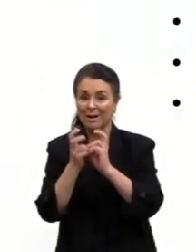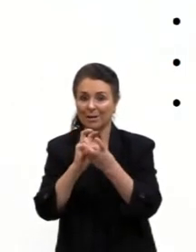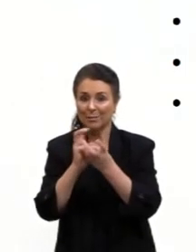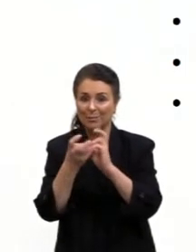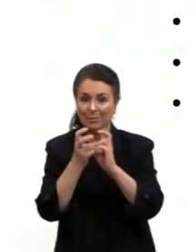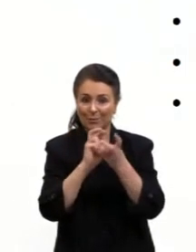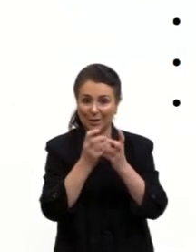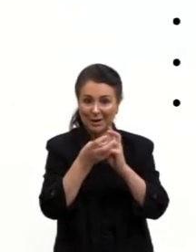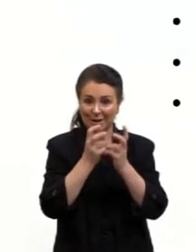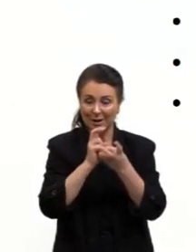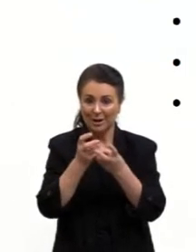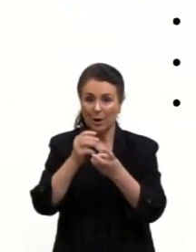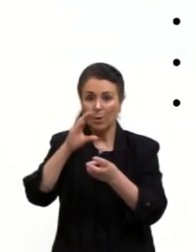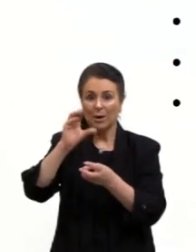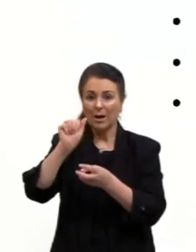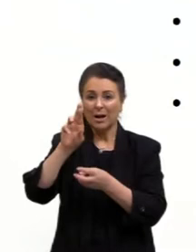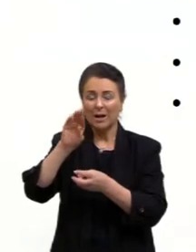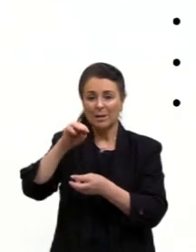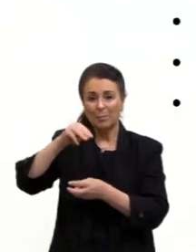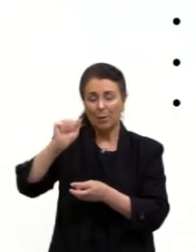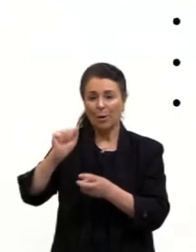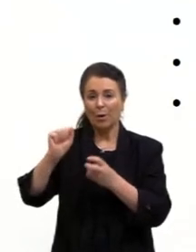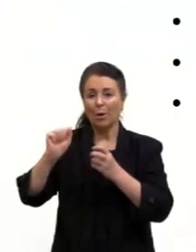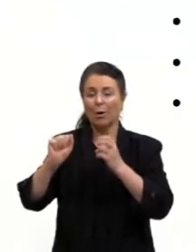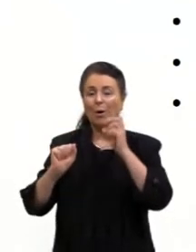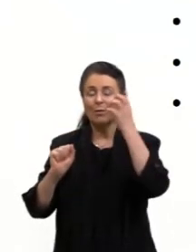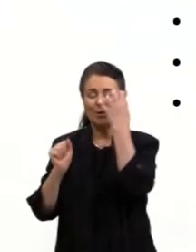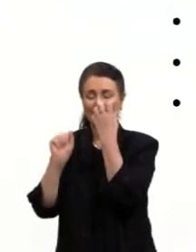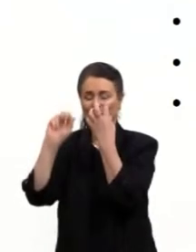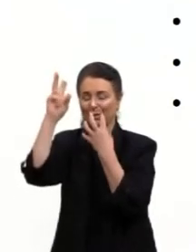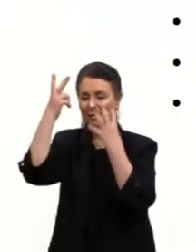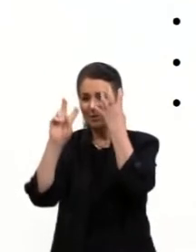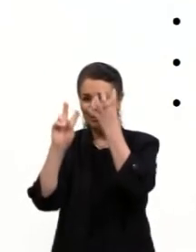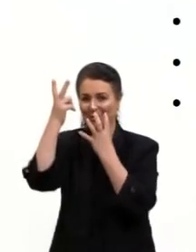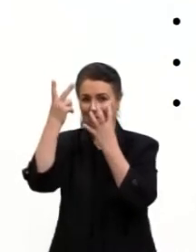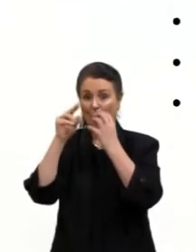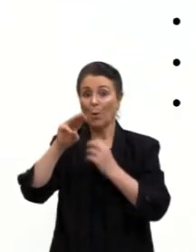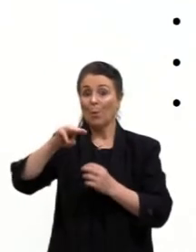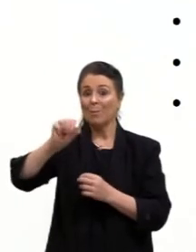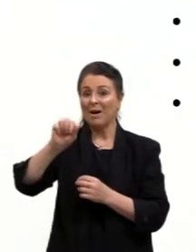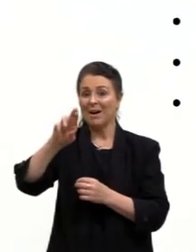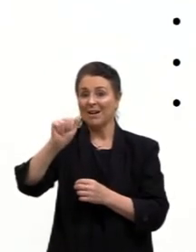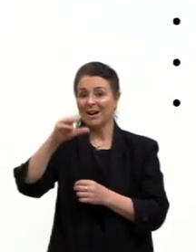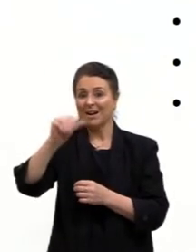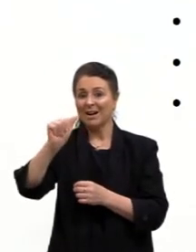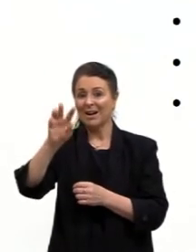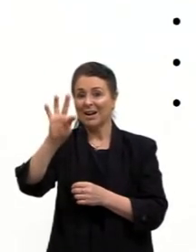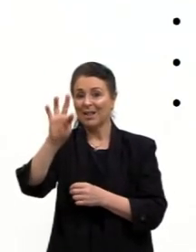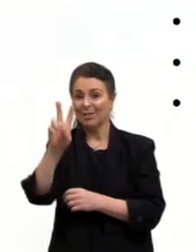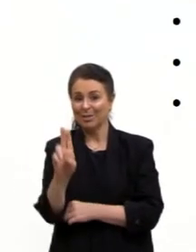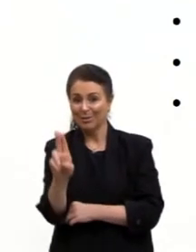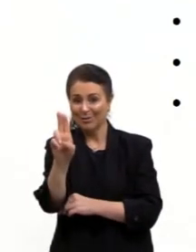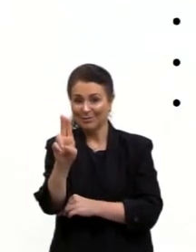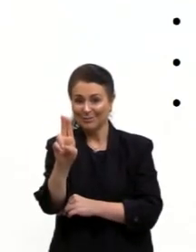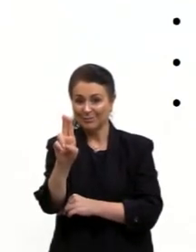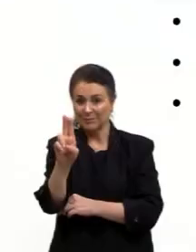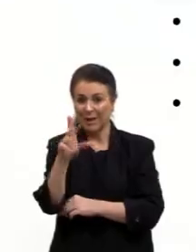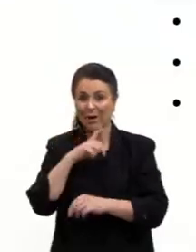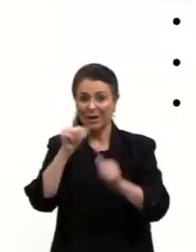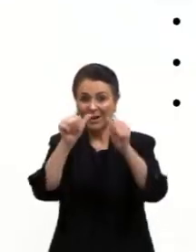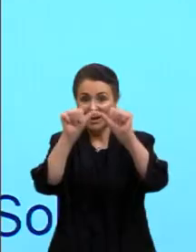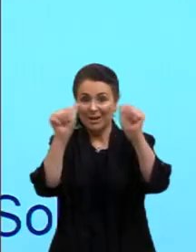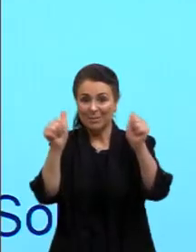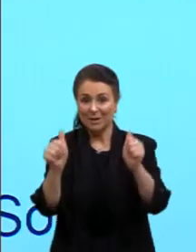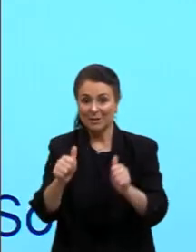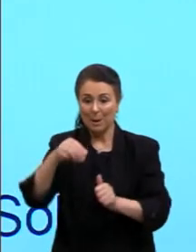de capoeira, carimbó, frevo, maracatu. E aqui a gente tem uma imagem do maracatu nação. Quem não